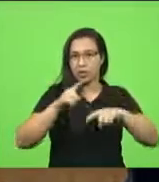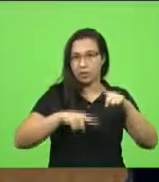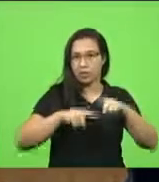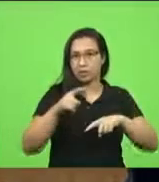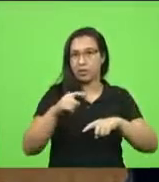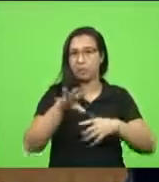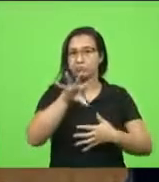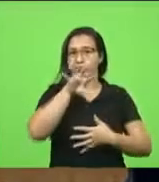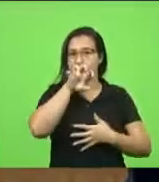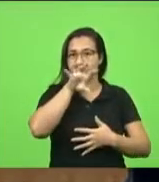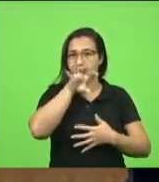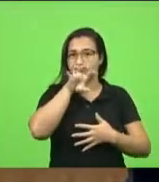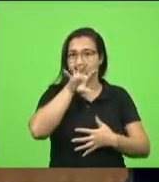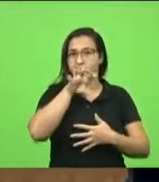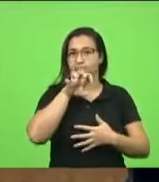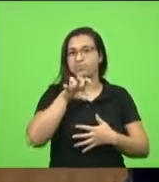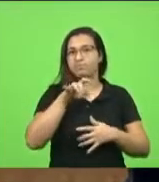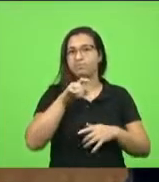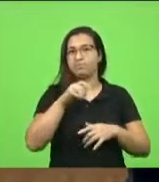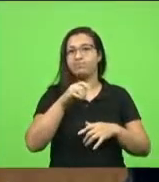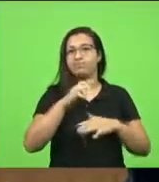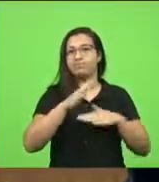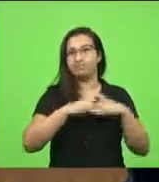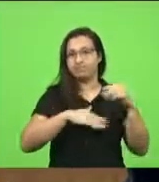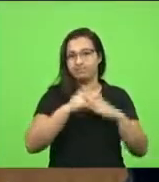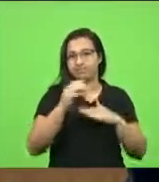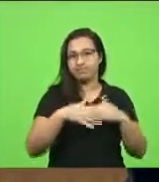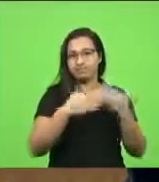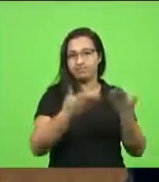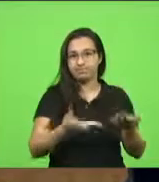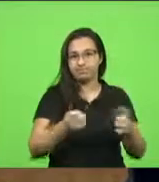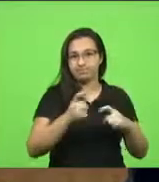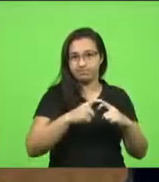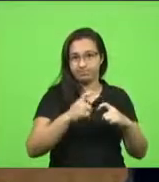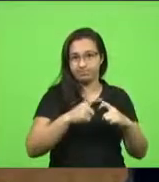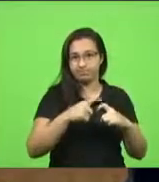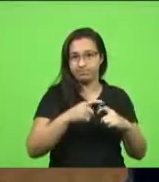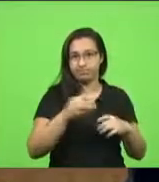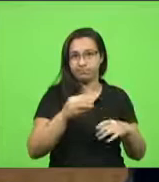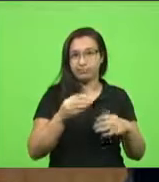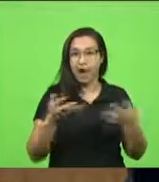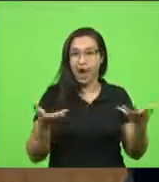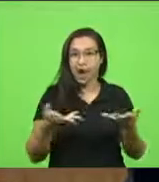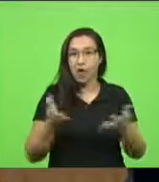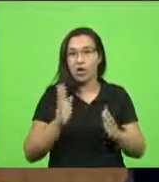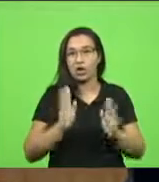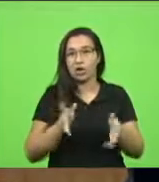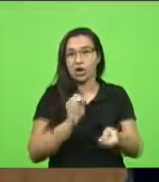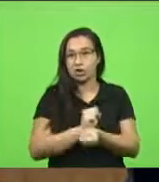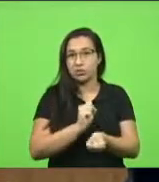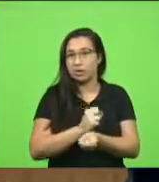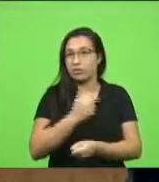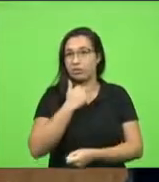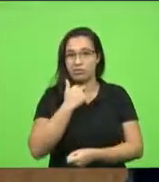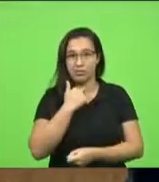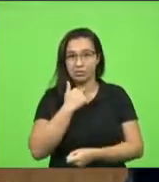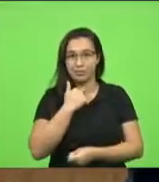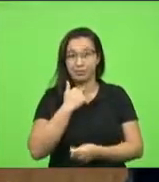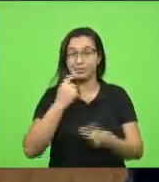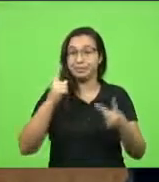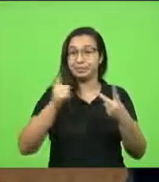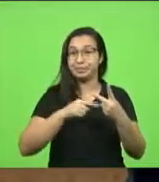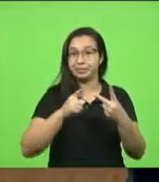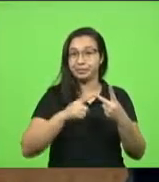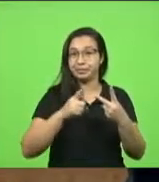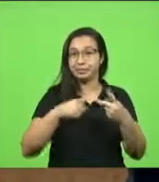respirador, precisa ter profissionais da saúde. Isso é agora, não dá para esperar. Em segundo lugar, nós precisamos